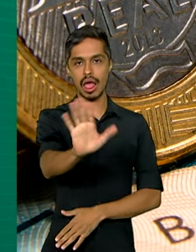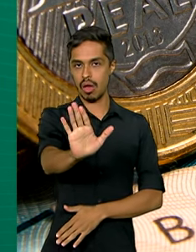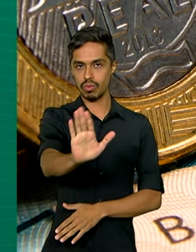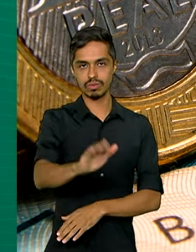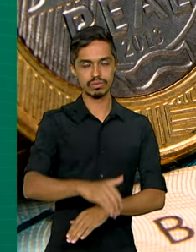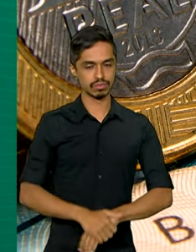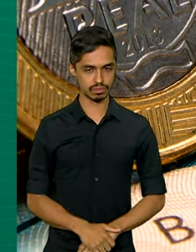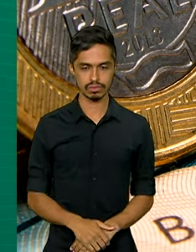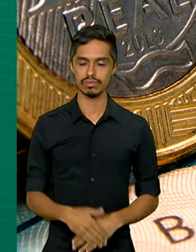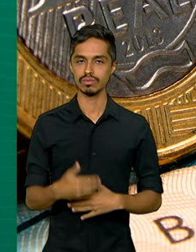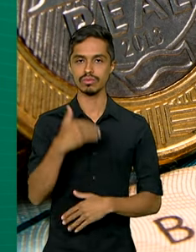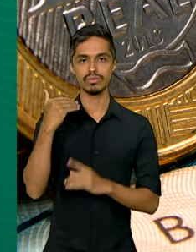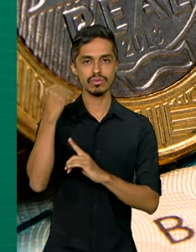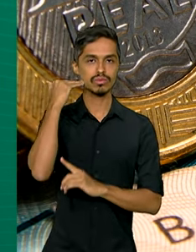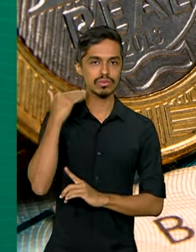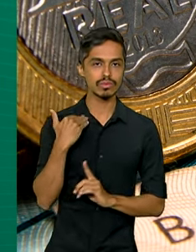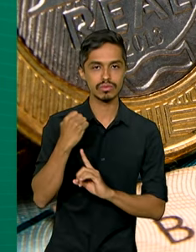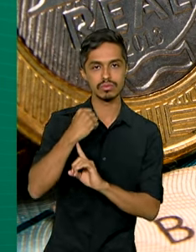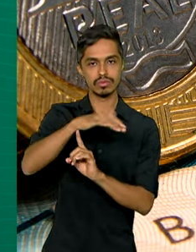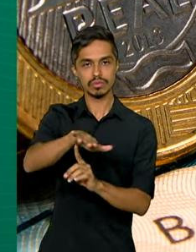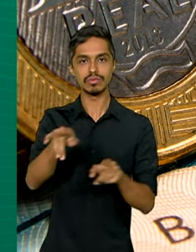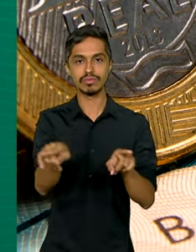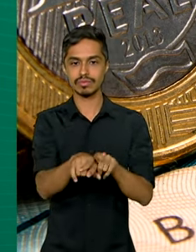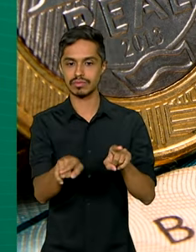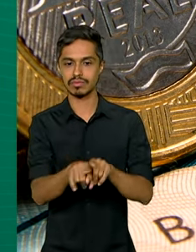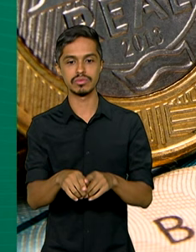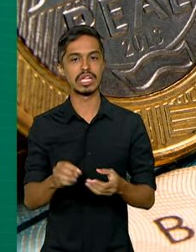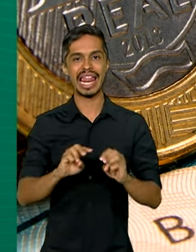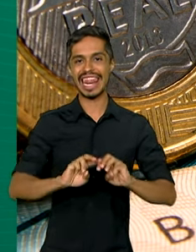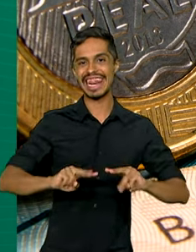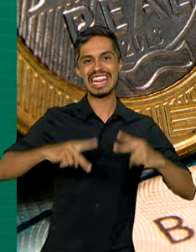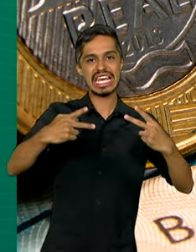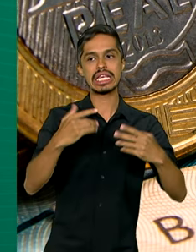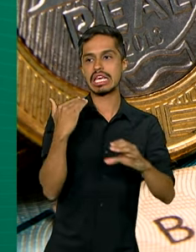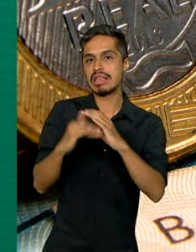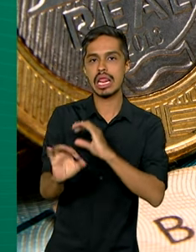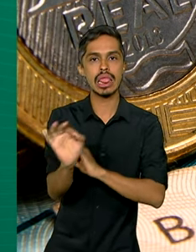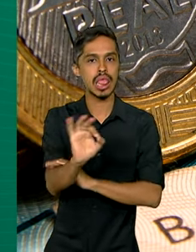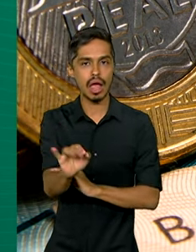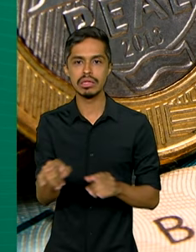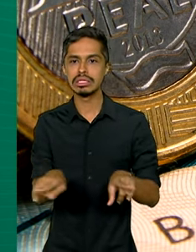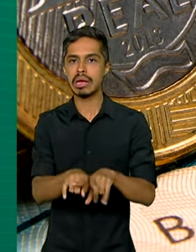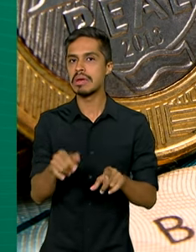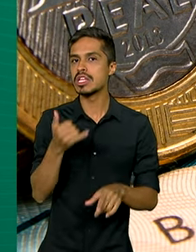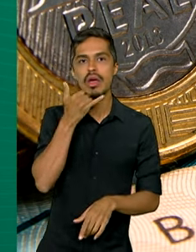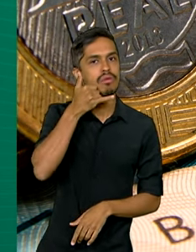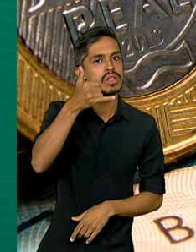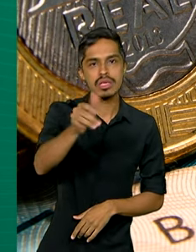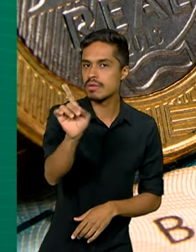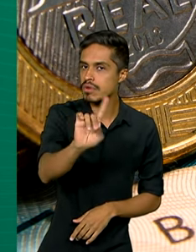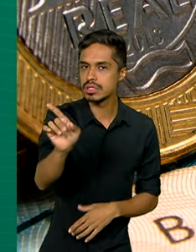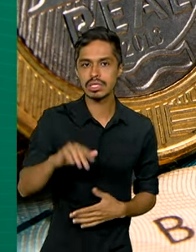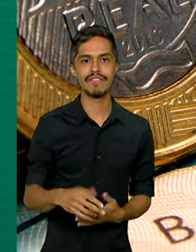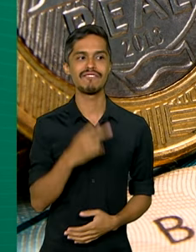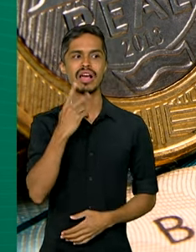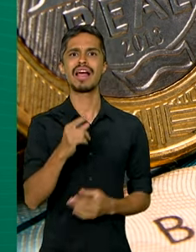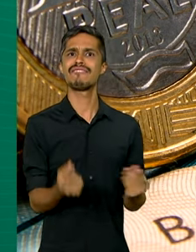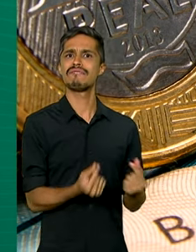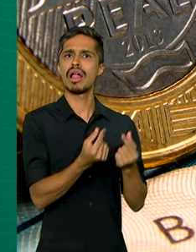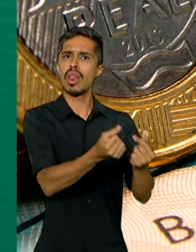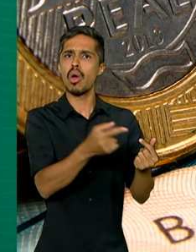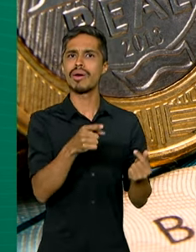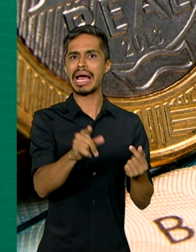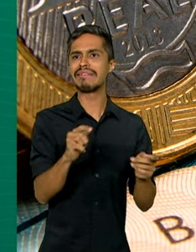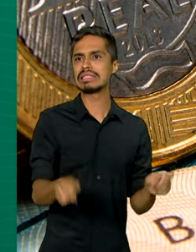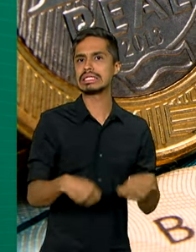O Banco Central também não envia links nem entra em contato com você para tratar sobre valores a